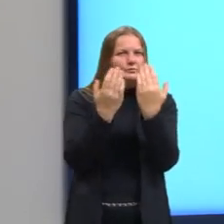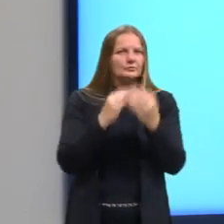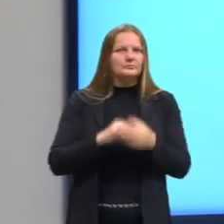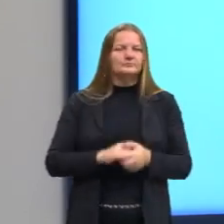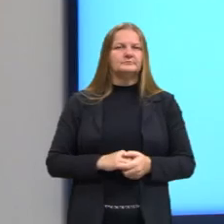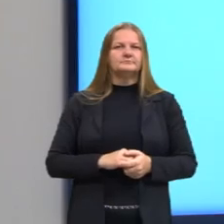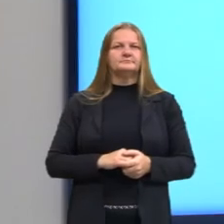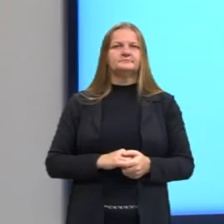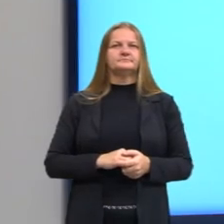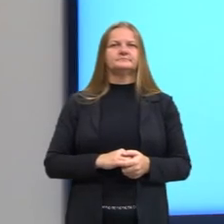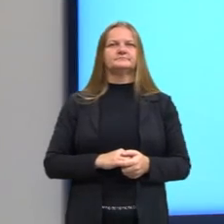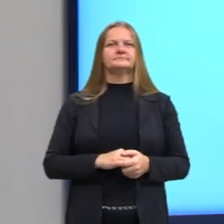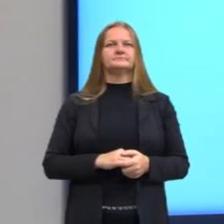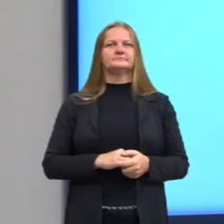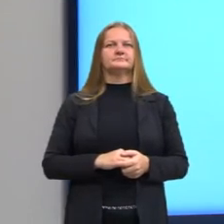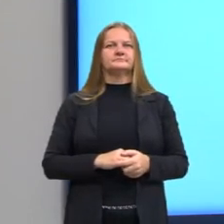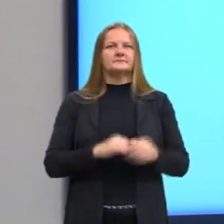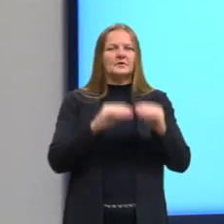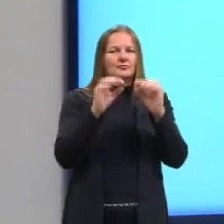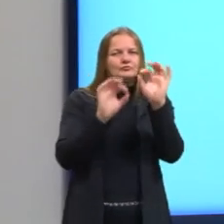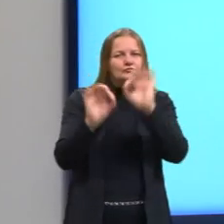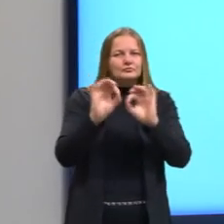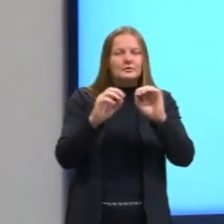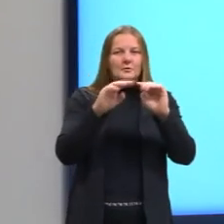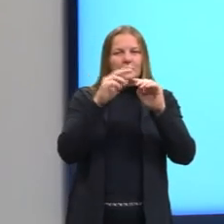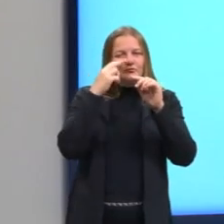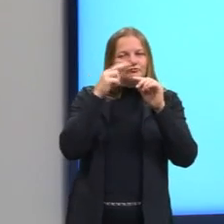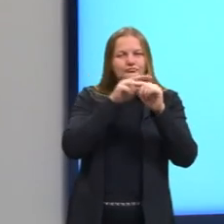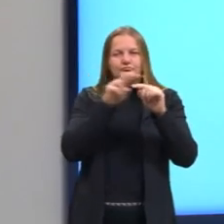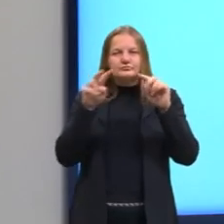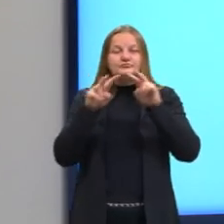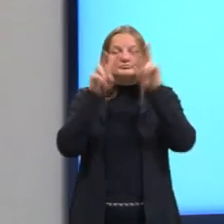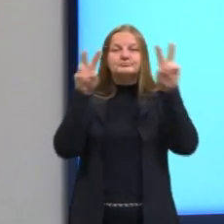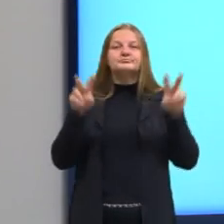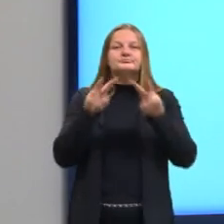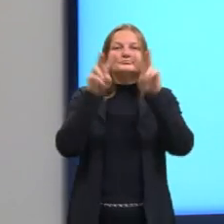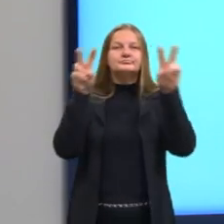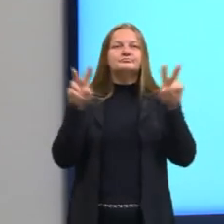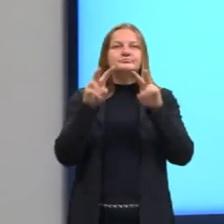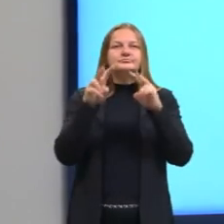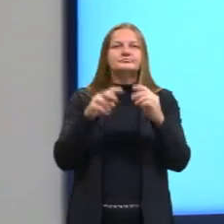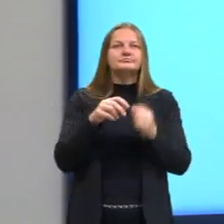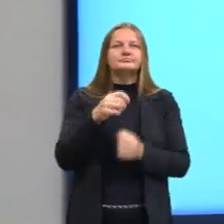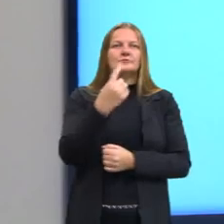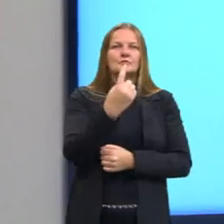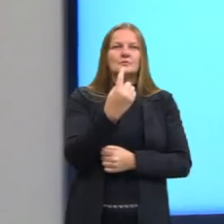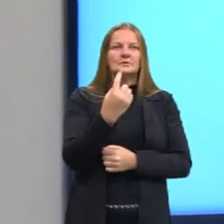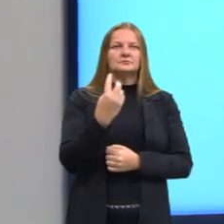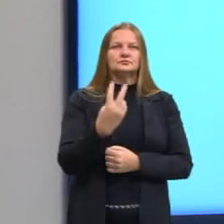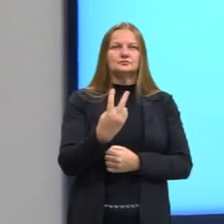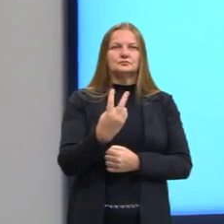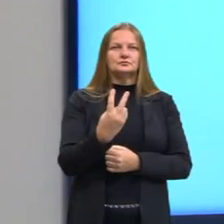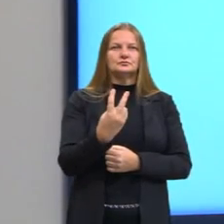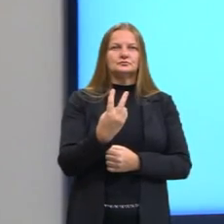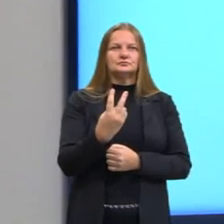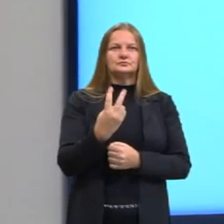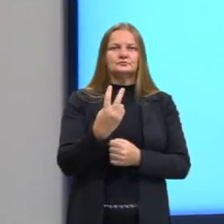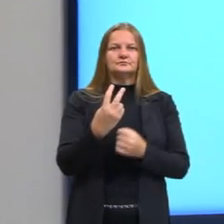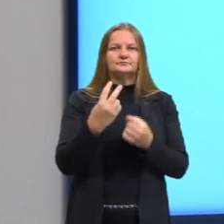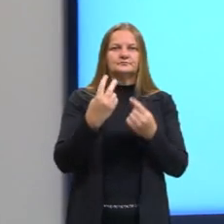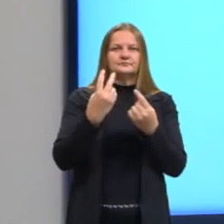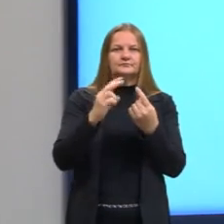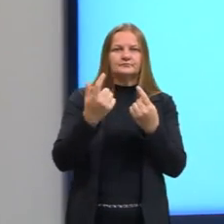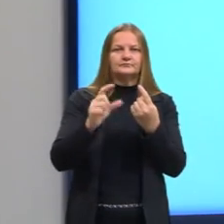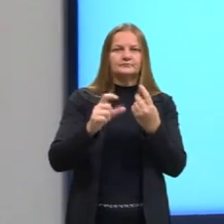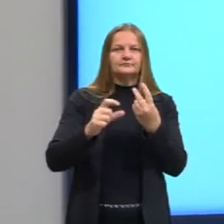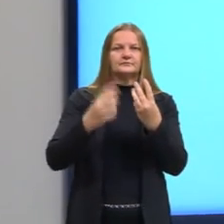essa disposição, justamente para que a gente possa visualizar isso. Uma vez figura um, três vezes figura